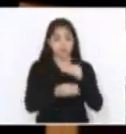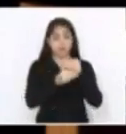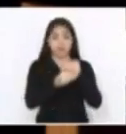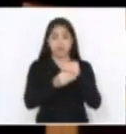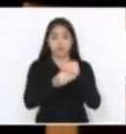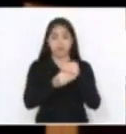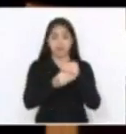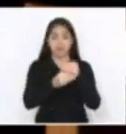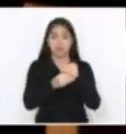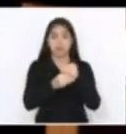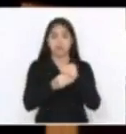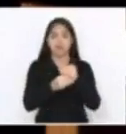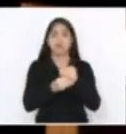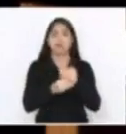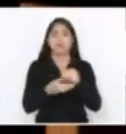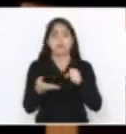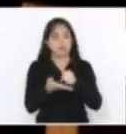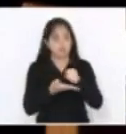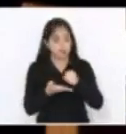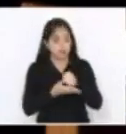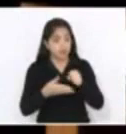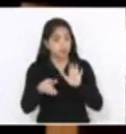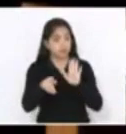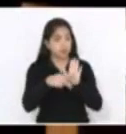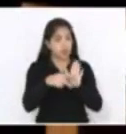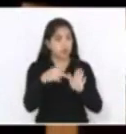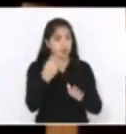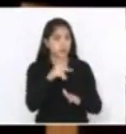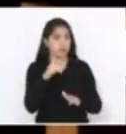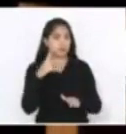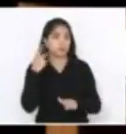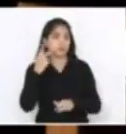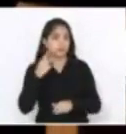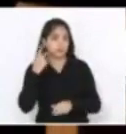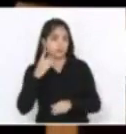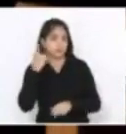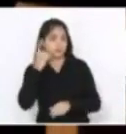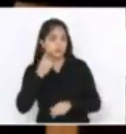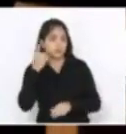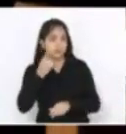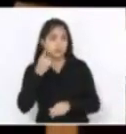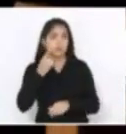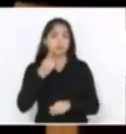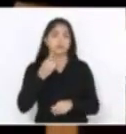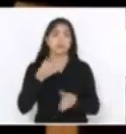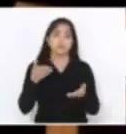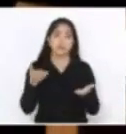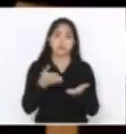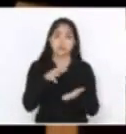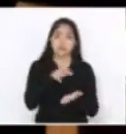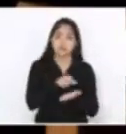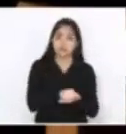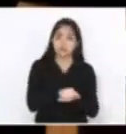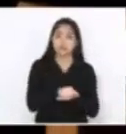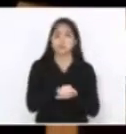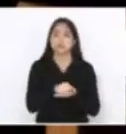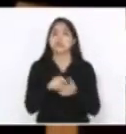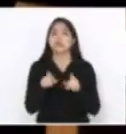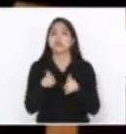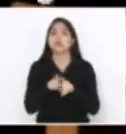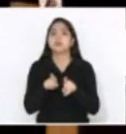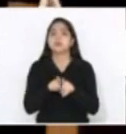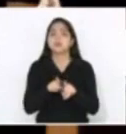normalmente para a base do próprio deputado. Então, este registro que eu quero fazer aqui e deixar também